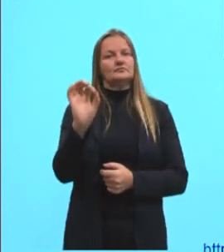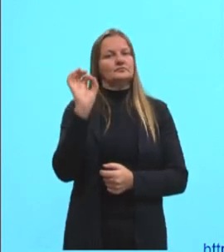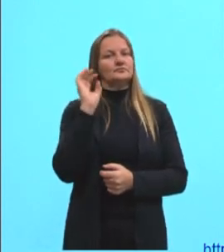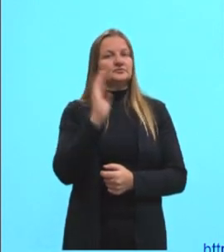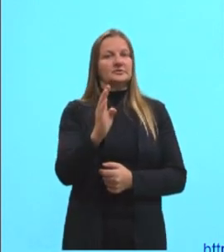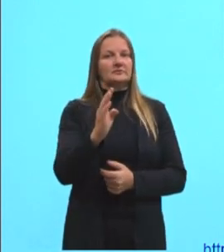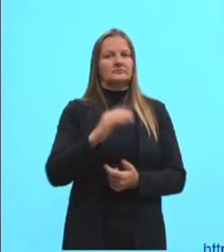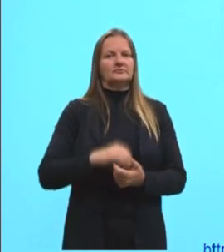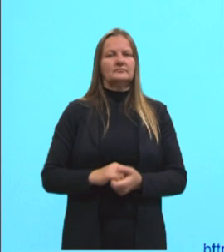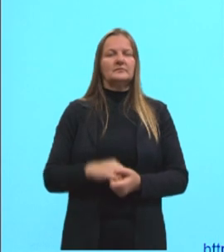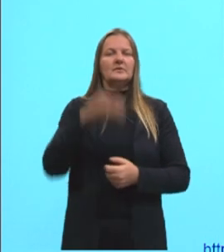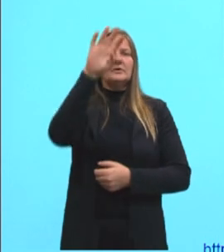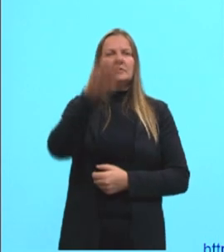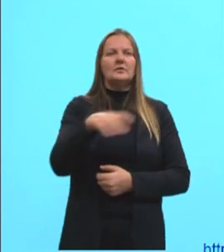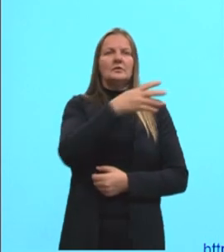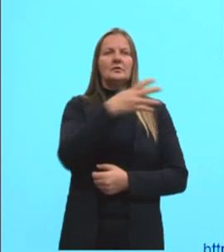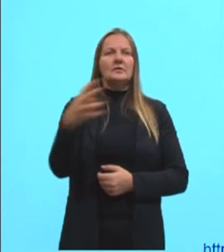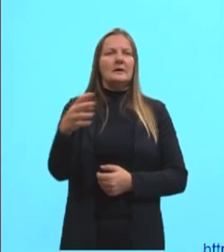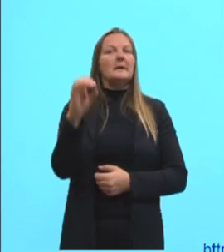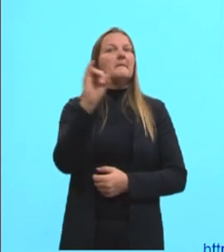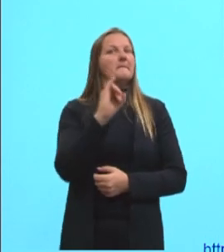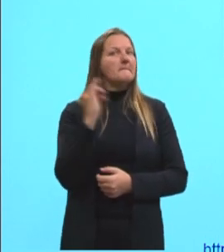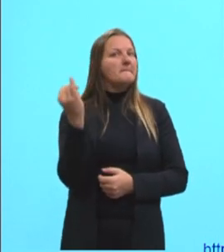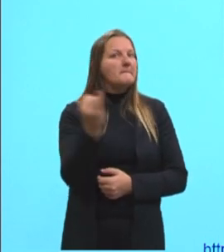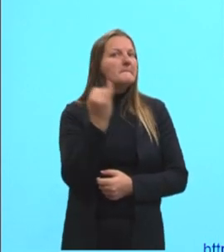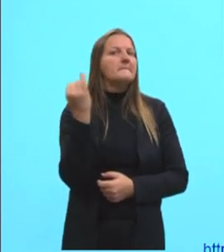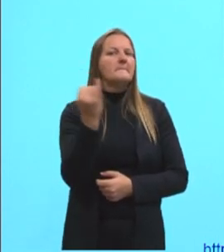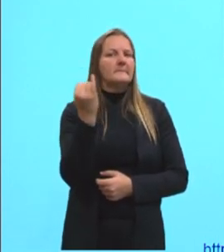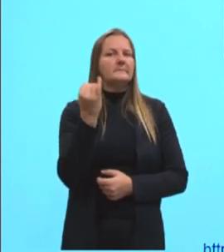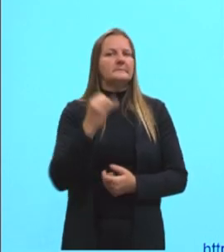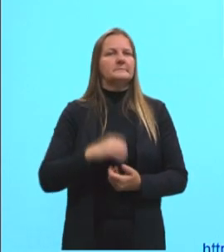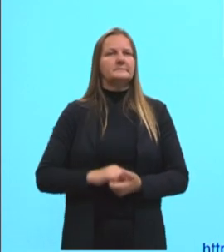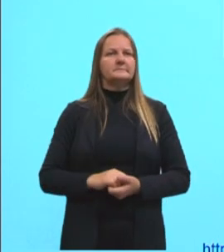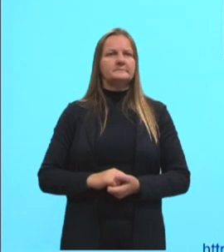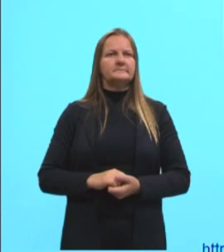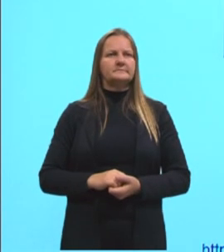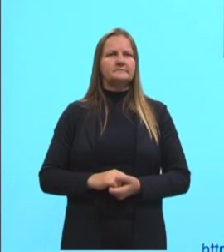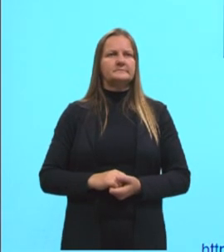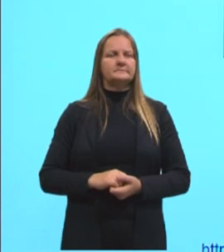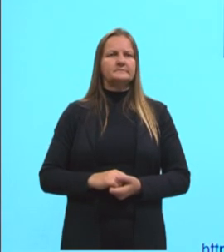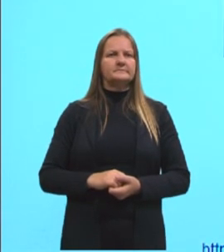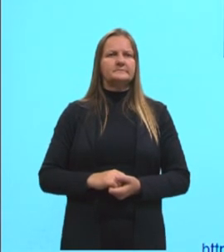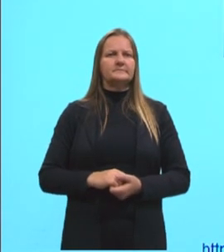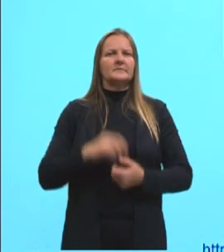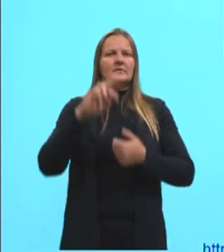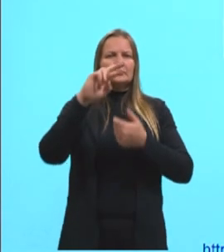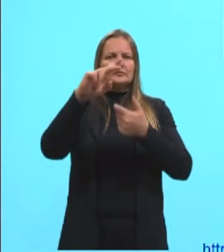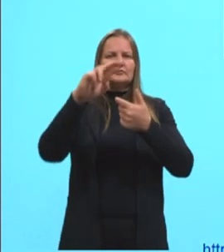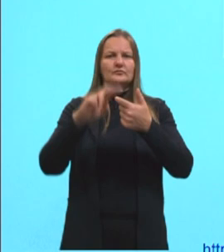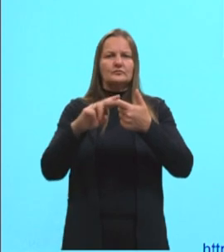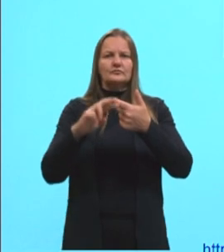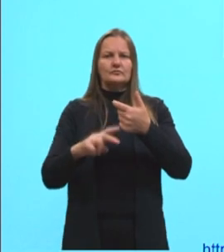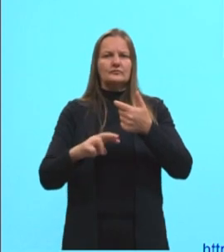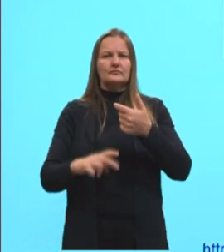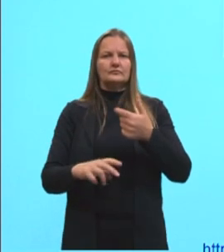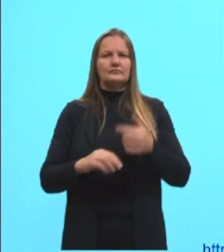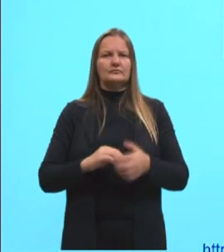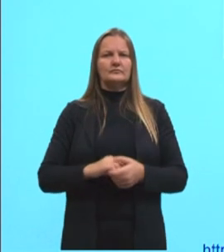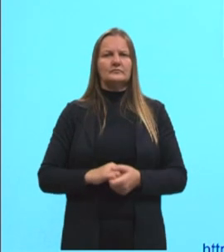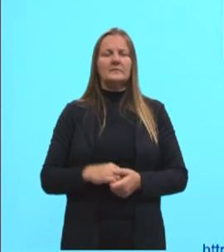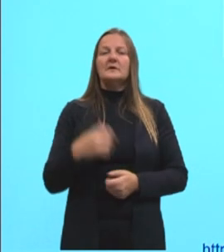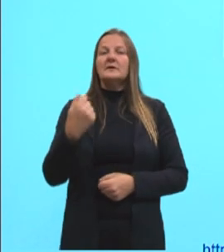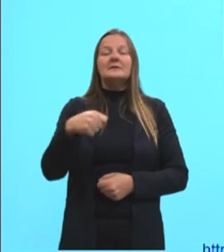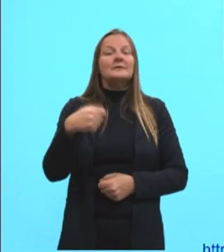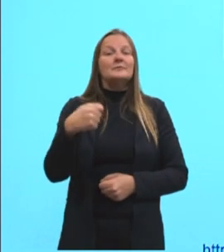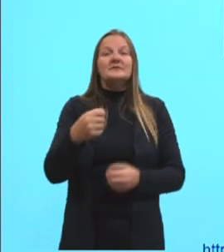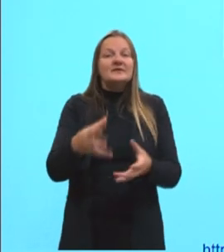Essa tabela, ela é muito utilizada, tá? Como vocês podem ver, para diferentes unidades. Não precisa